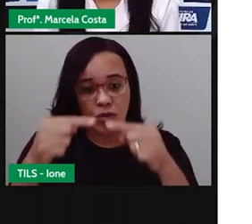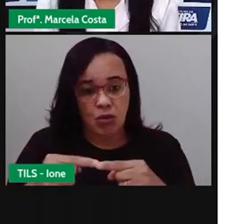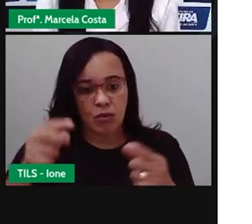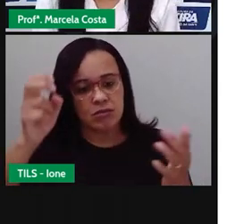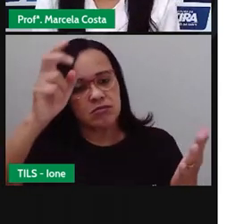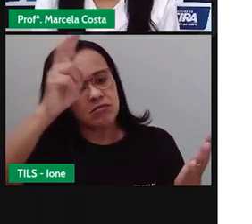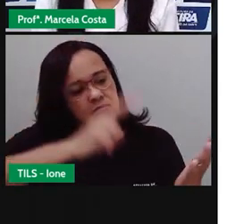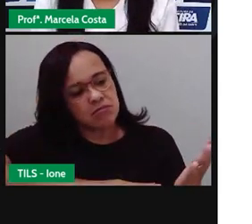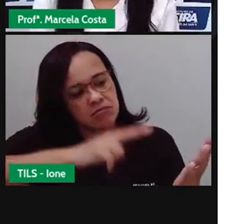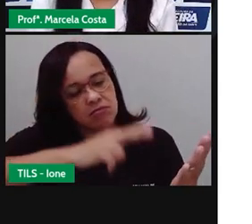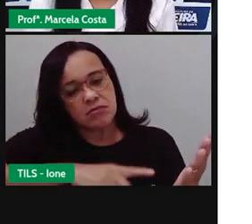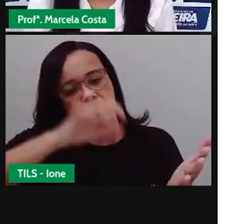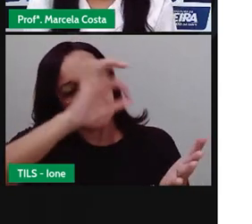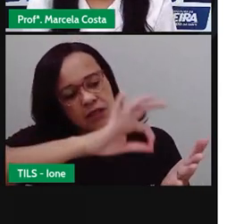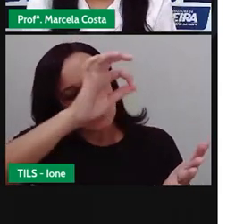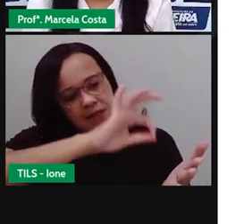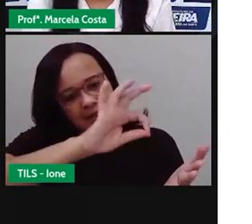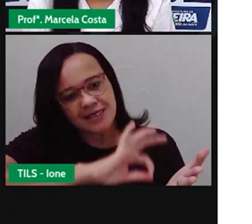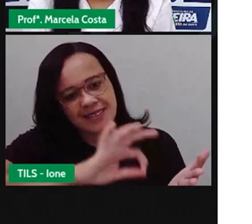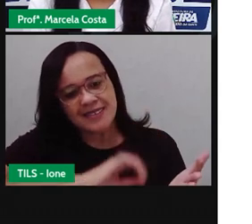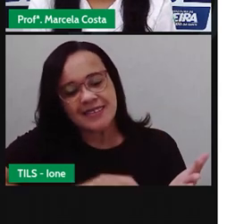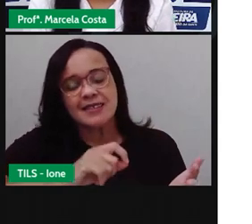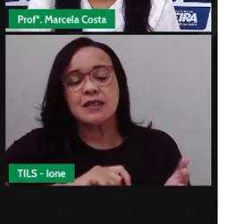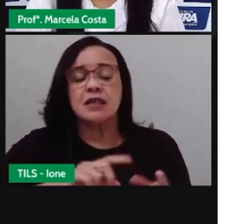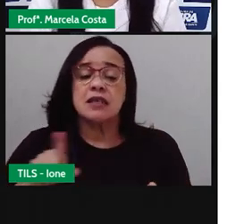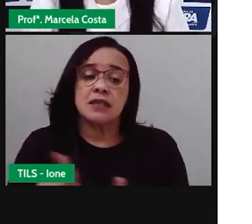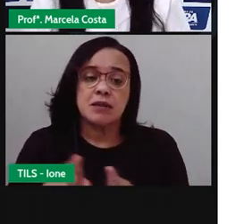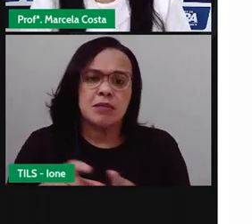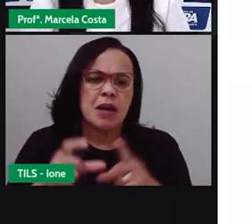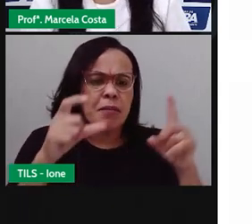além de identificar a sonoridade das palavras.